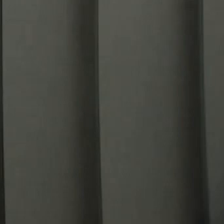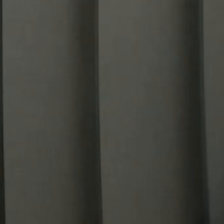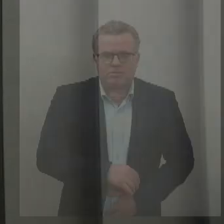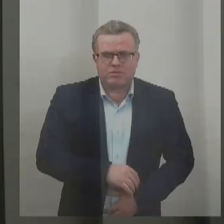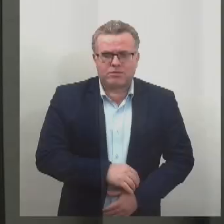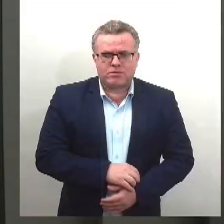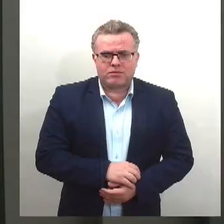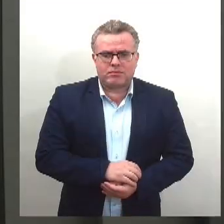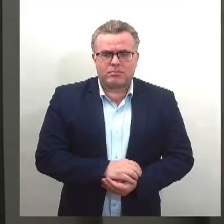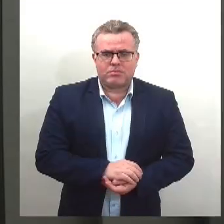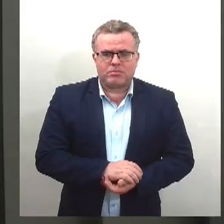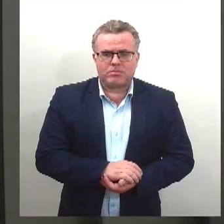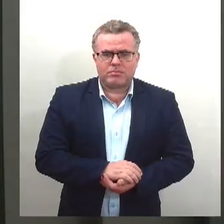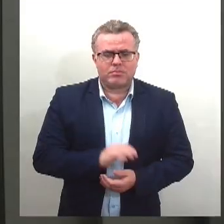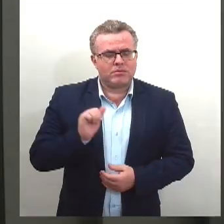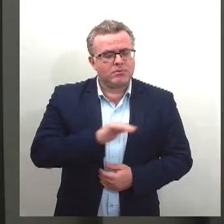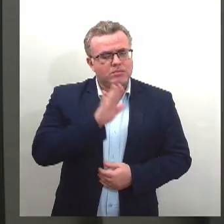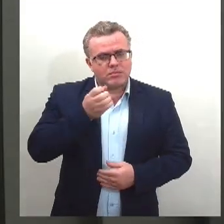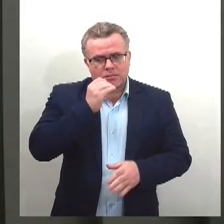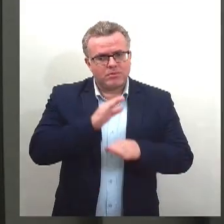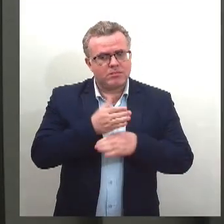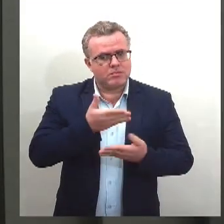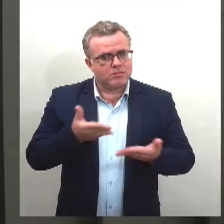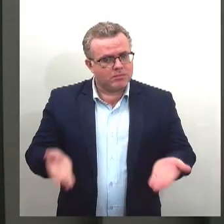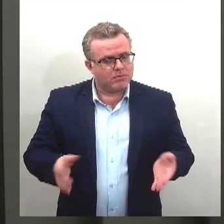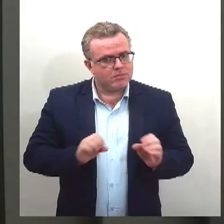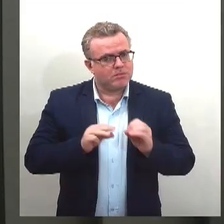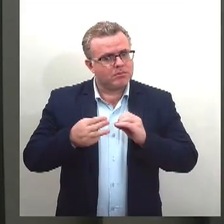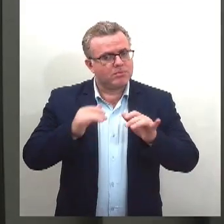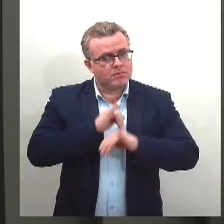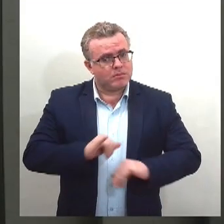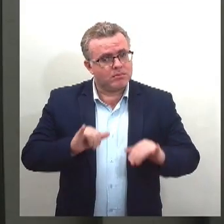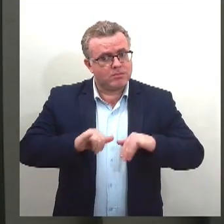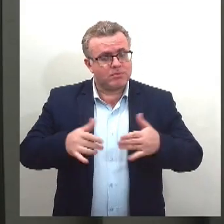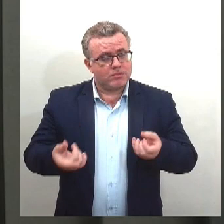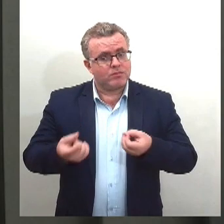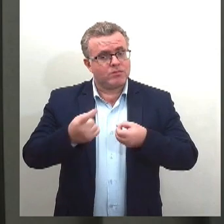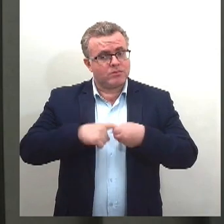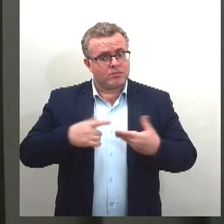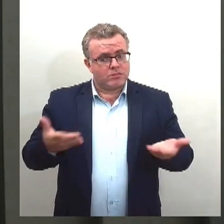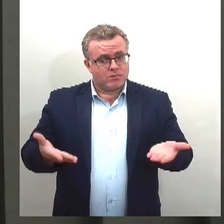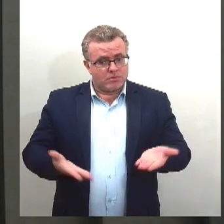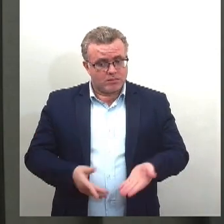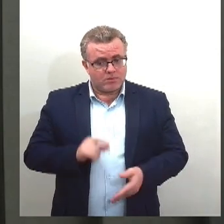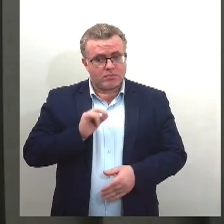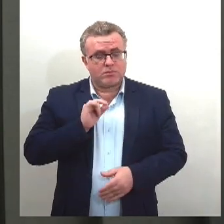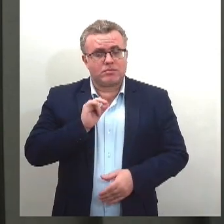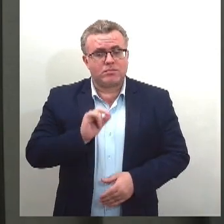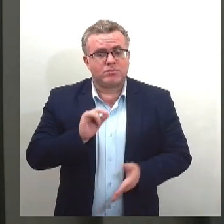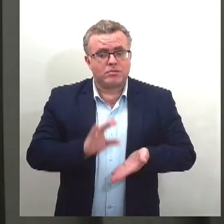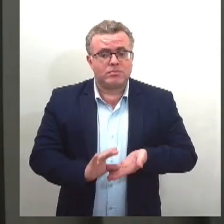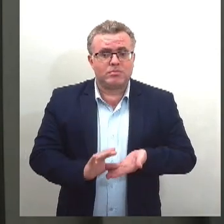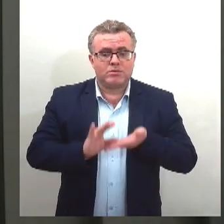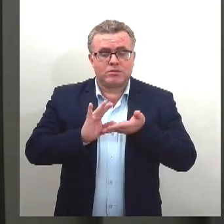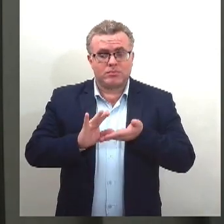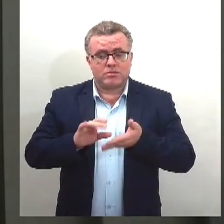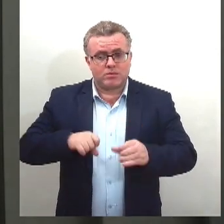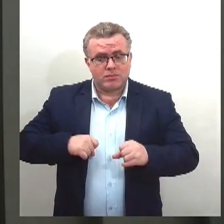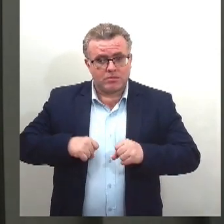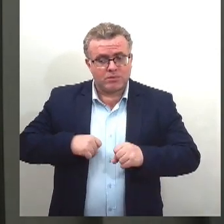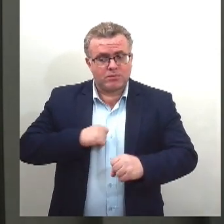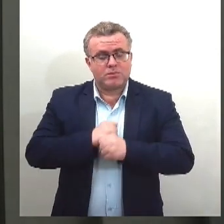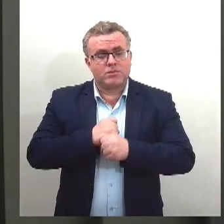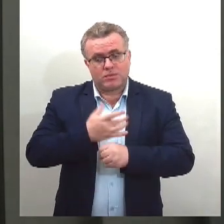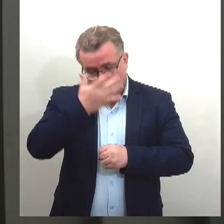Olá, boa tarde. Informativo TV Alesa está de volta e olha o Conselho Municipal de Defesa dos Direitos da Pessoa Idosa, em